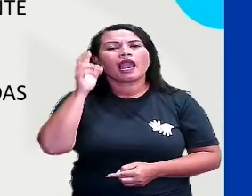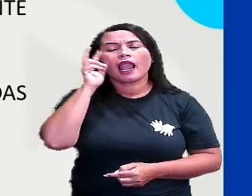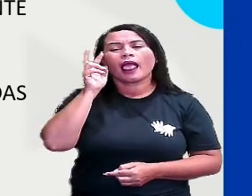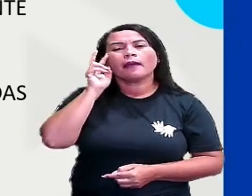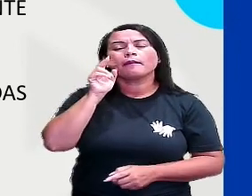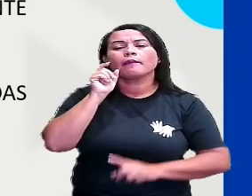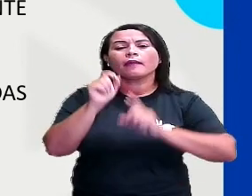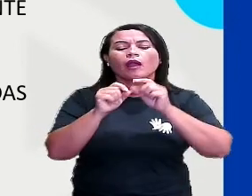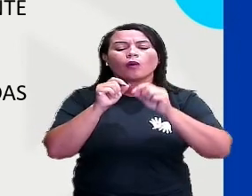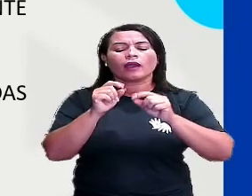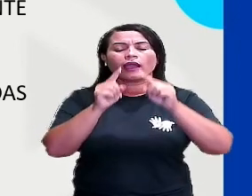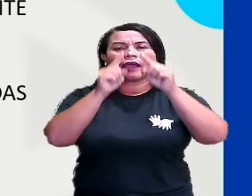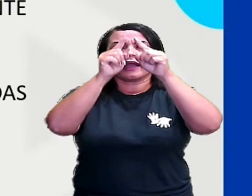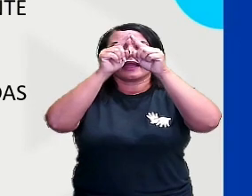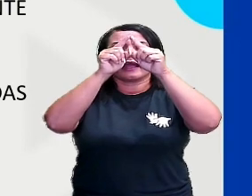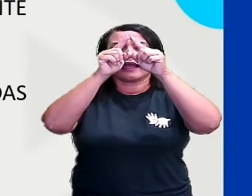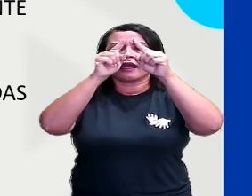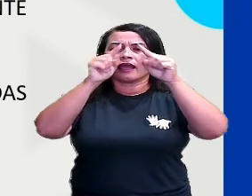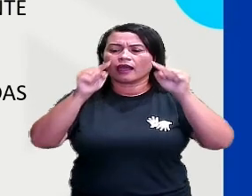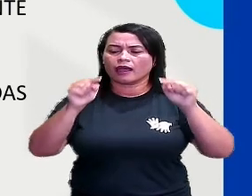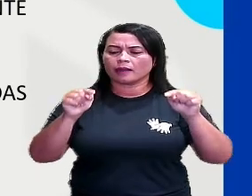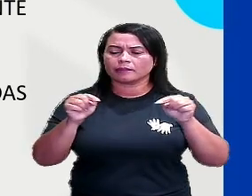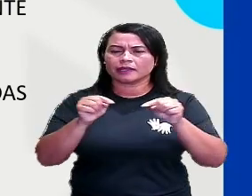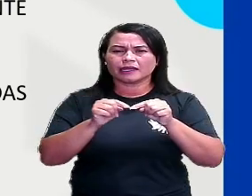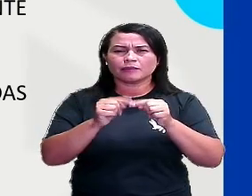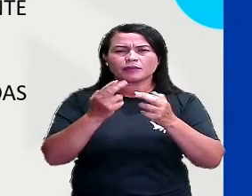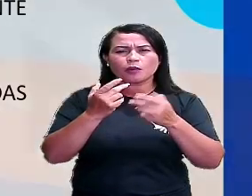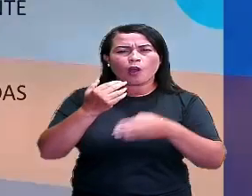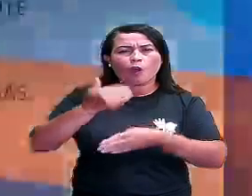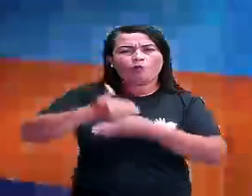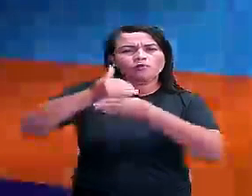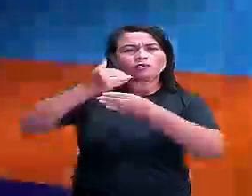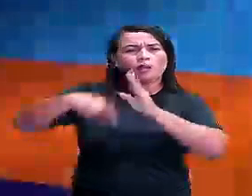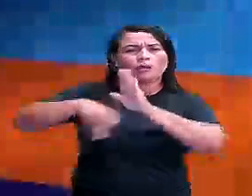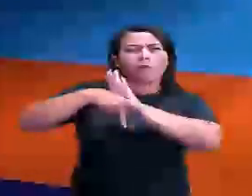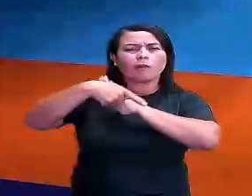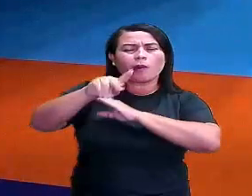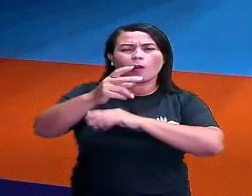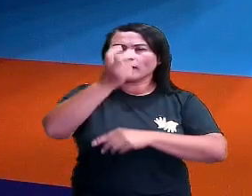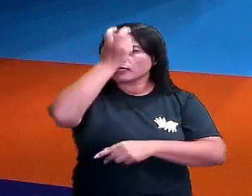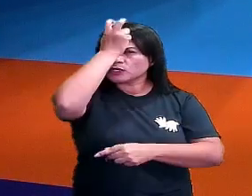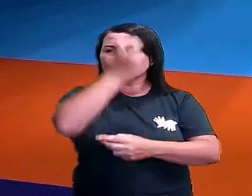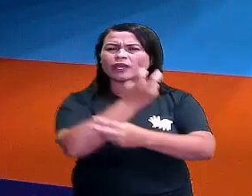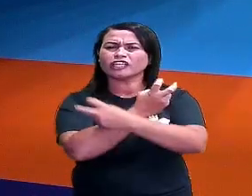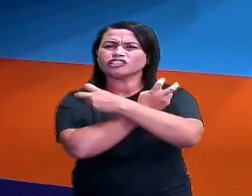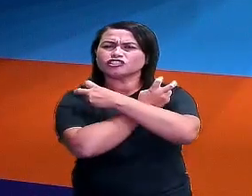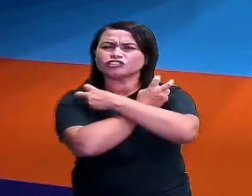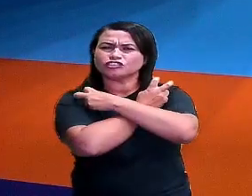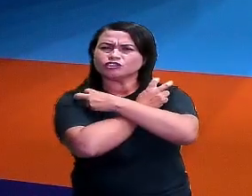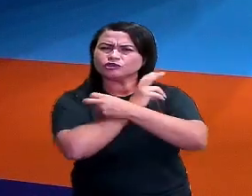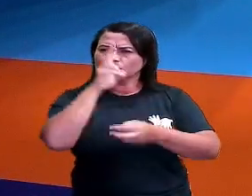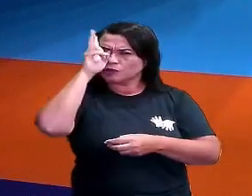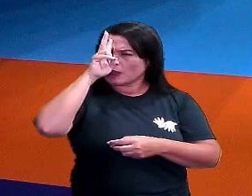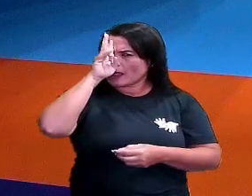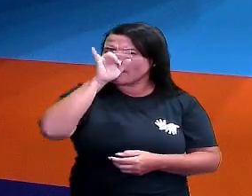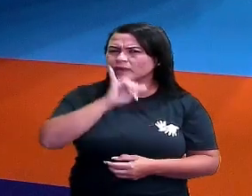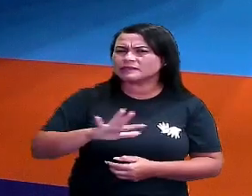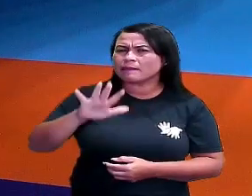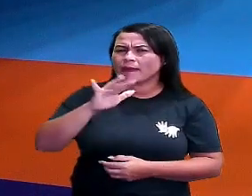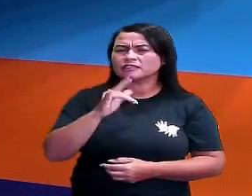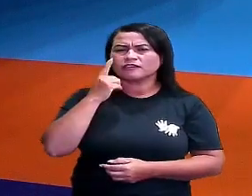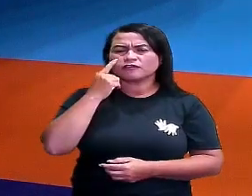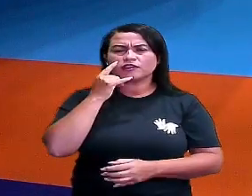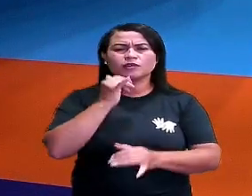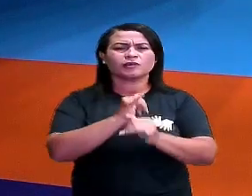Lembra aí daquelas construções do Egito, né? Quem já viu aí essas imagens na internet?